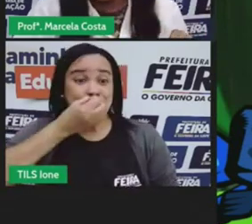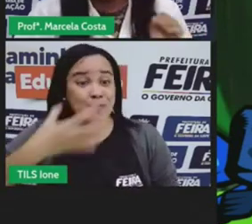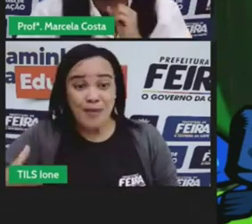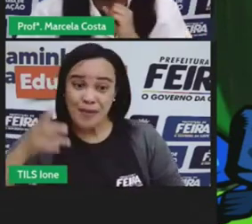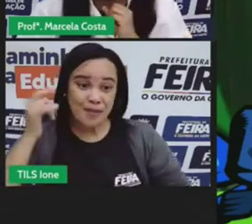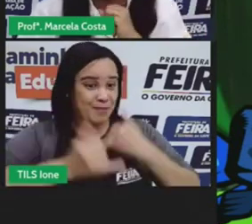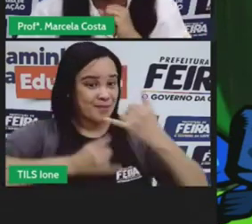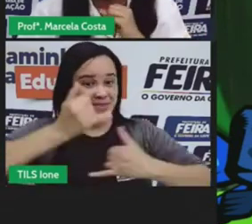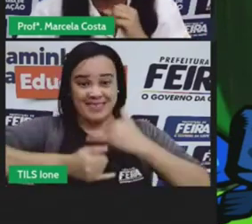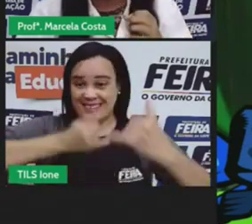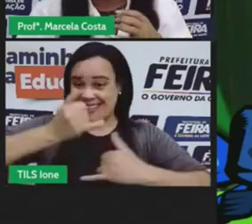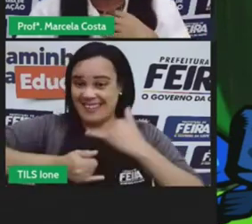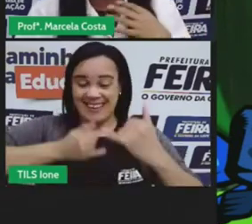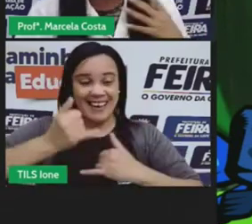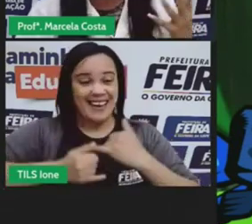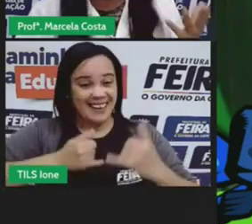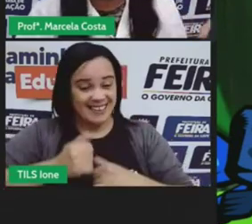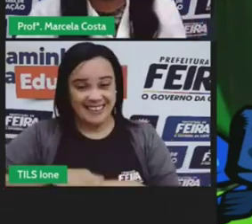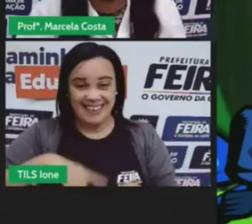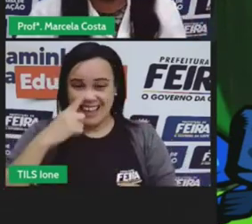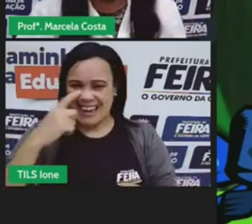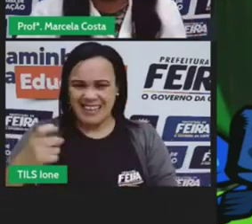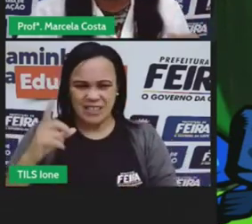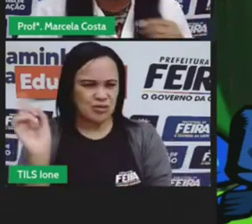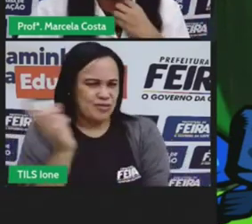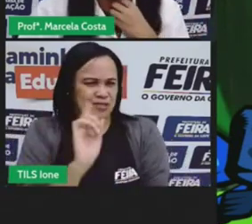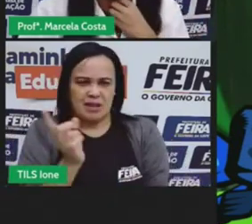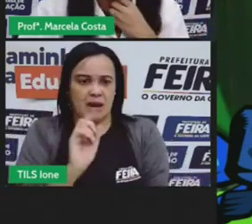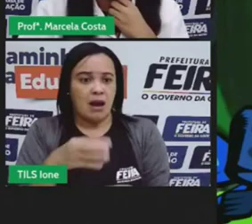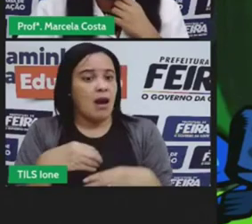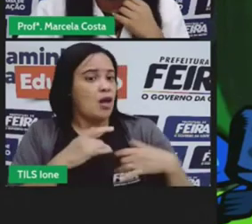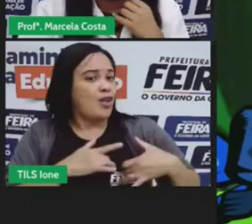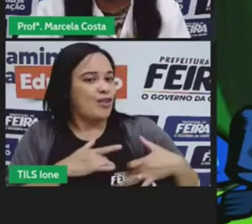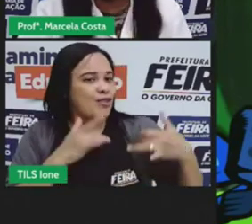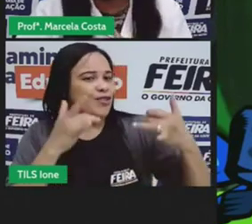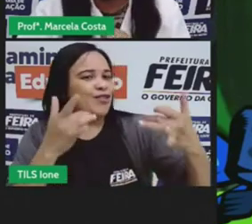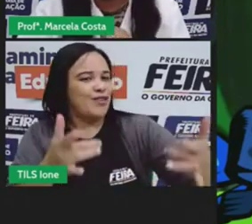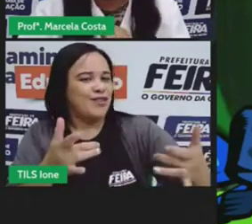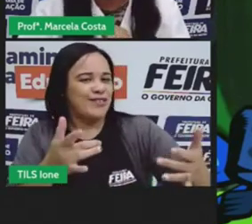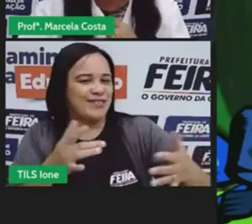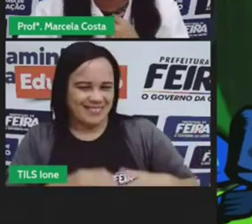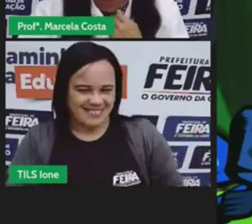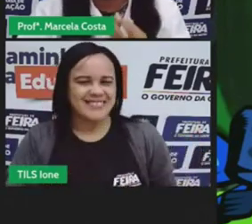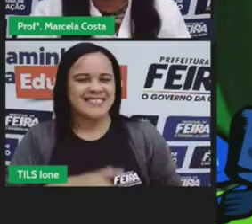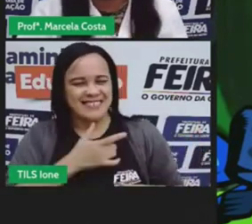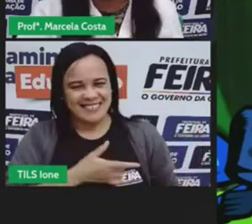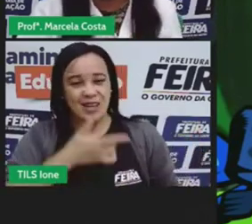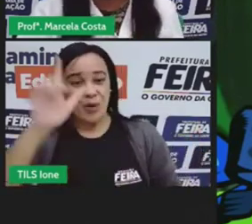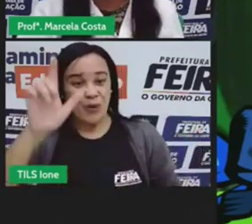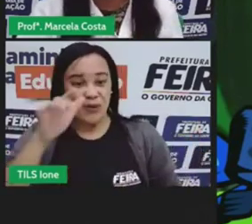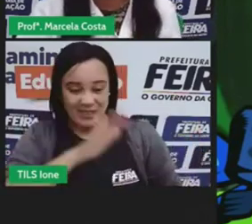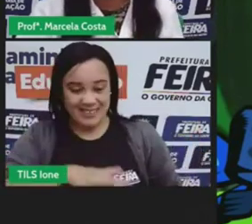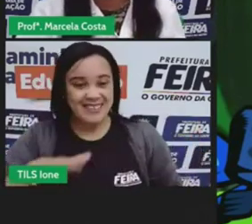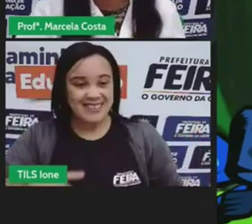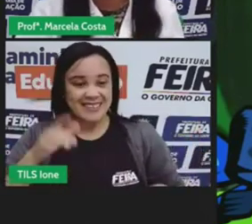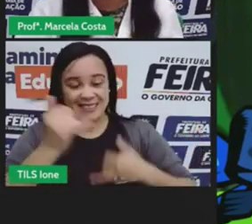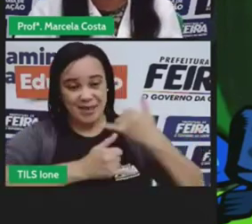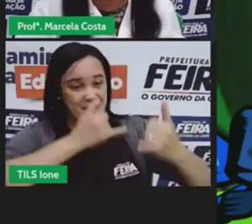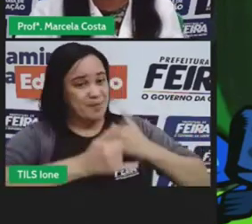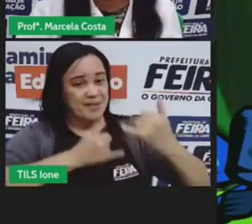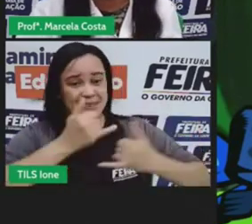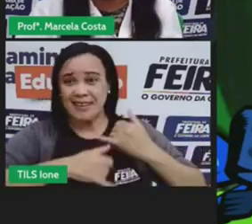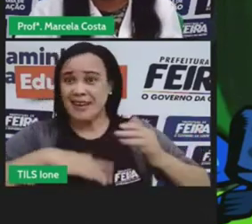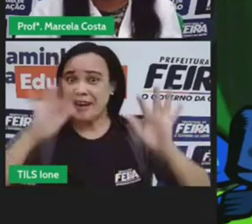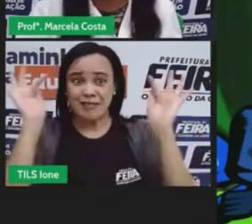maravilhoso esse brinquedo então ao invés de você jogar fora você dá pra outra criança ela vai reutilizar aquele brinquedo e